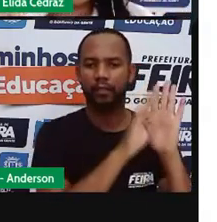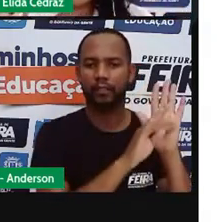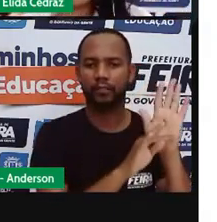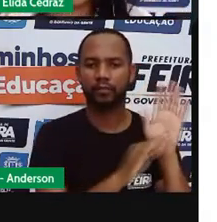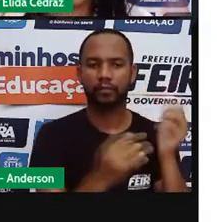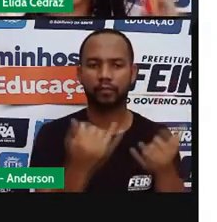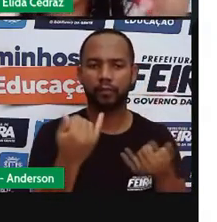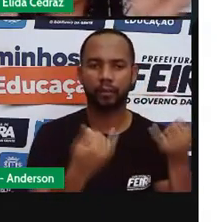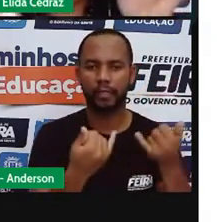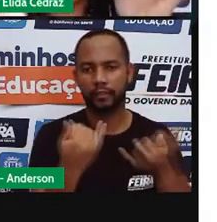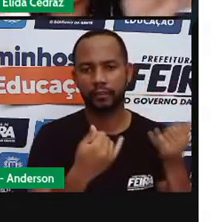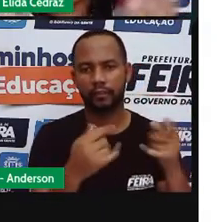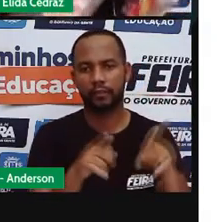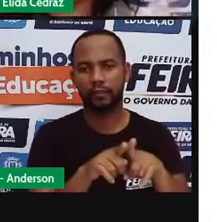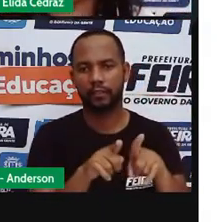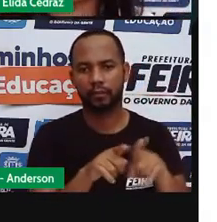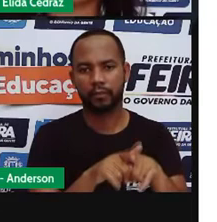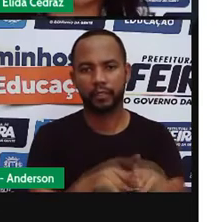Aqui o jogo.